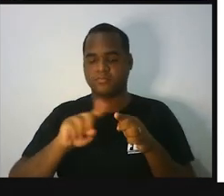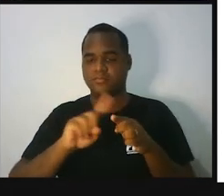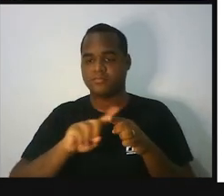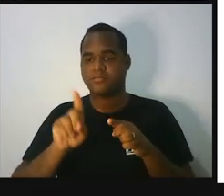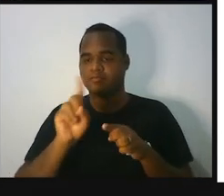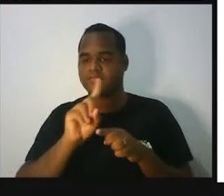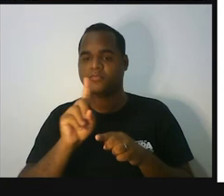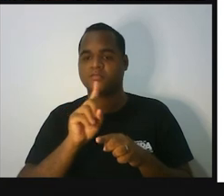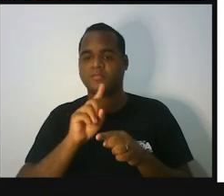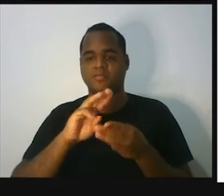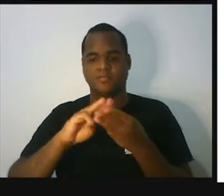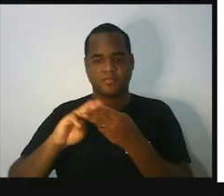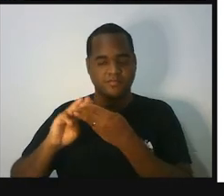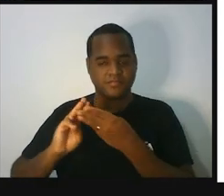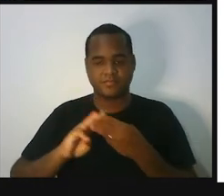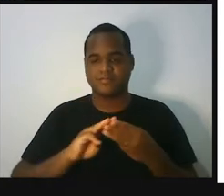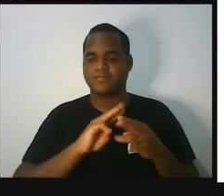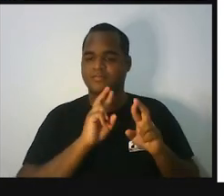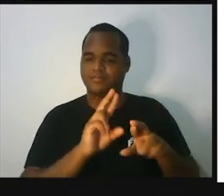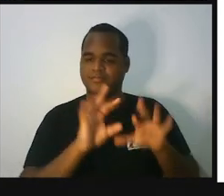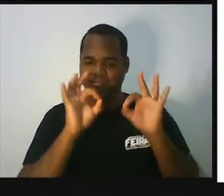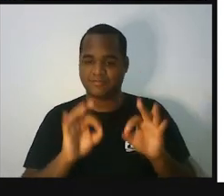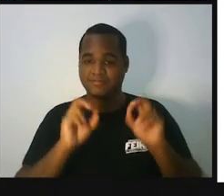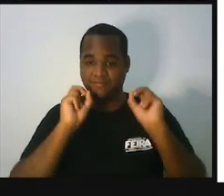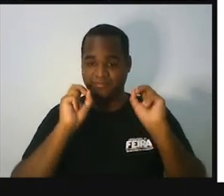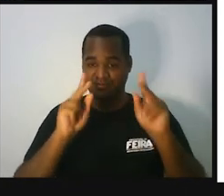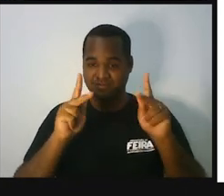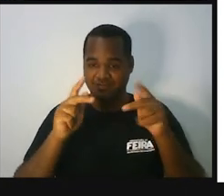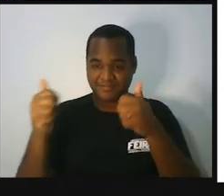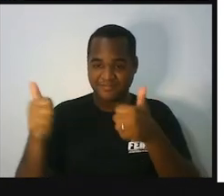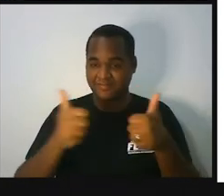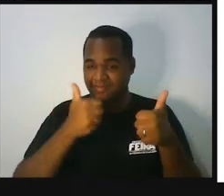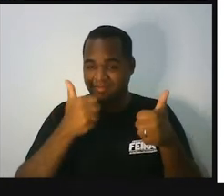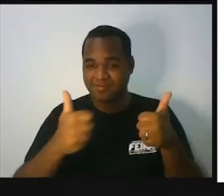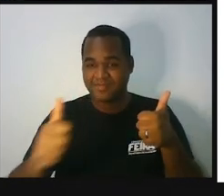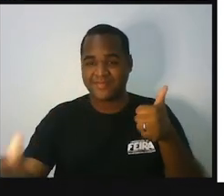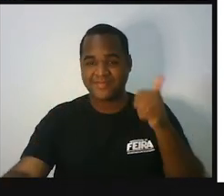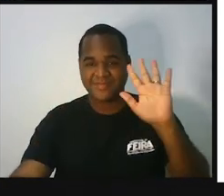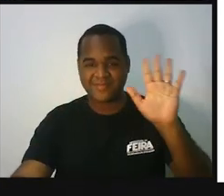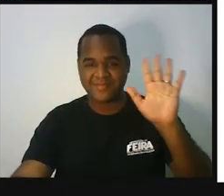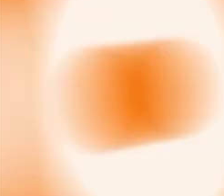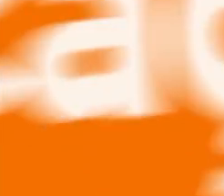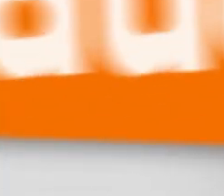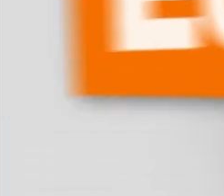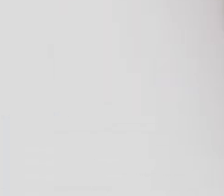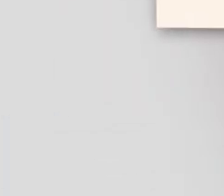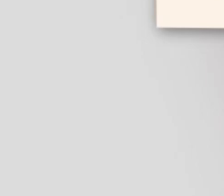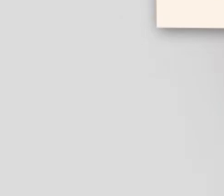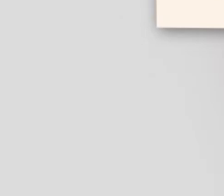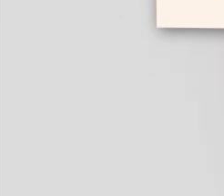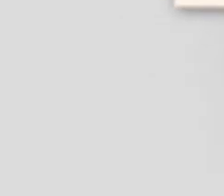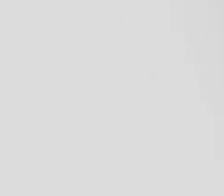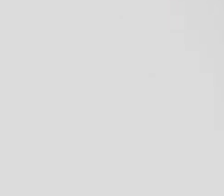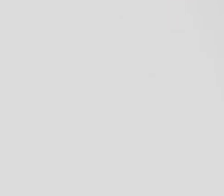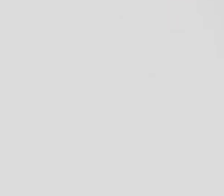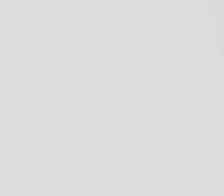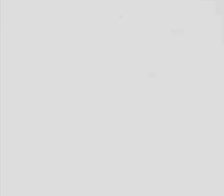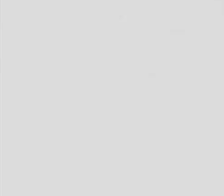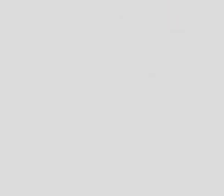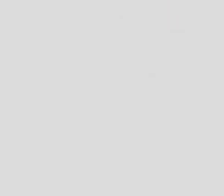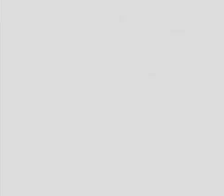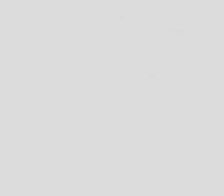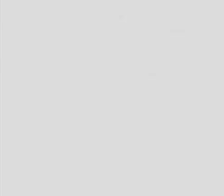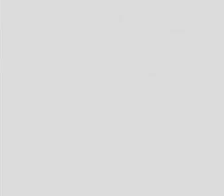não é problema. Na verdade, matemática é solução. Belezinha? Valeu? Bye, bye. Tchau, tchau.